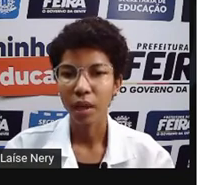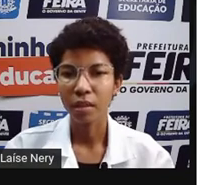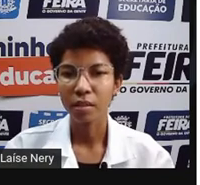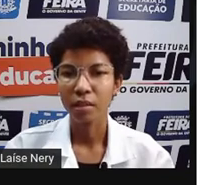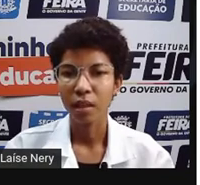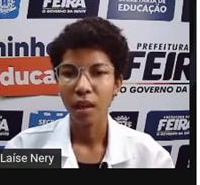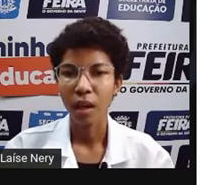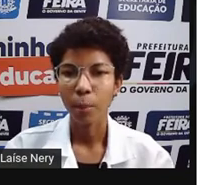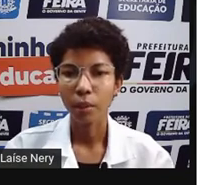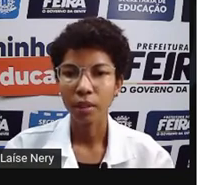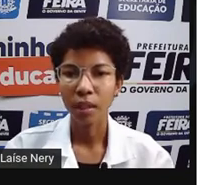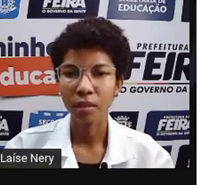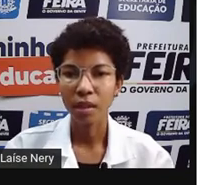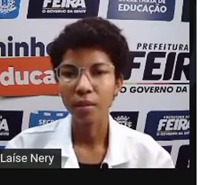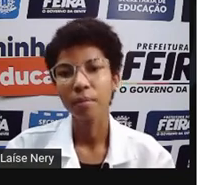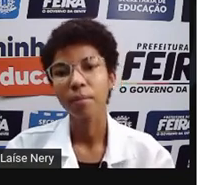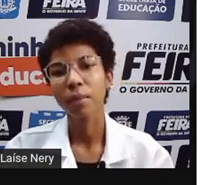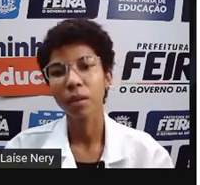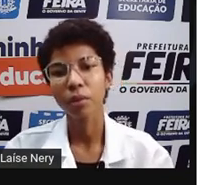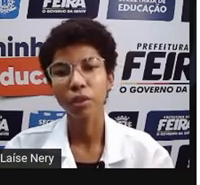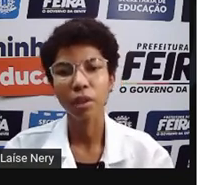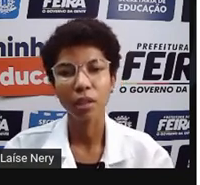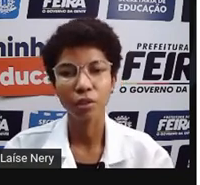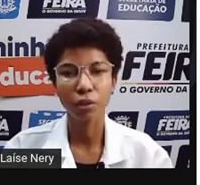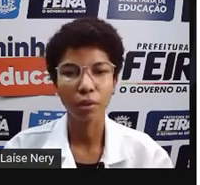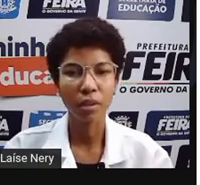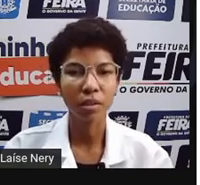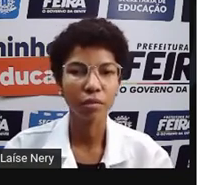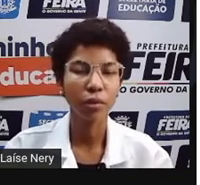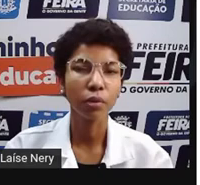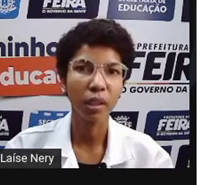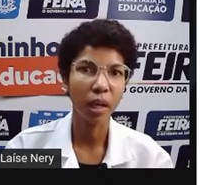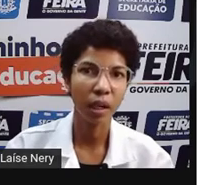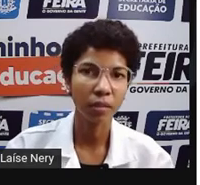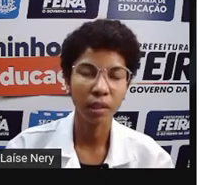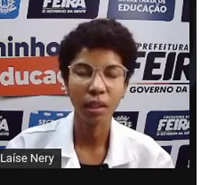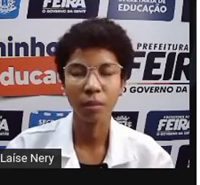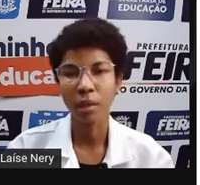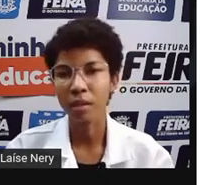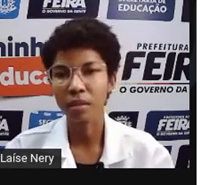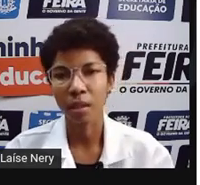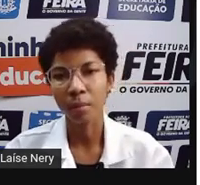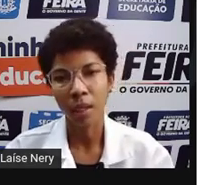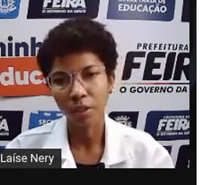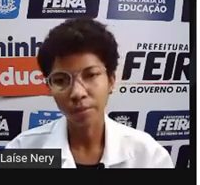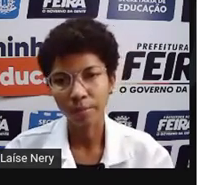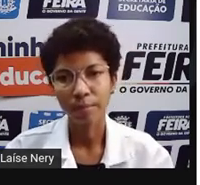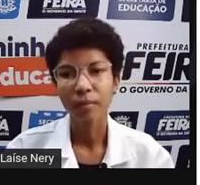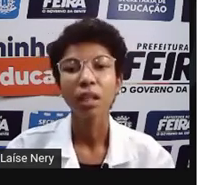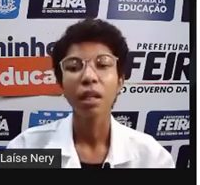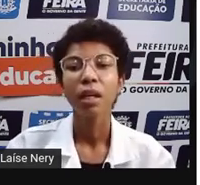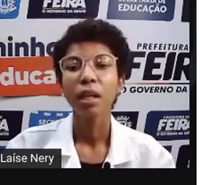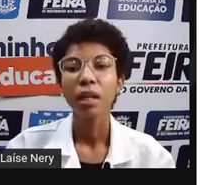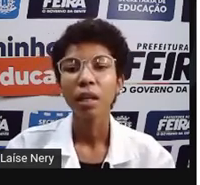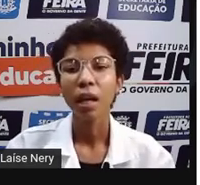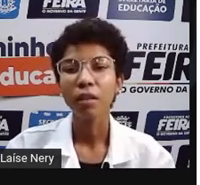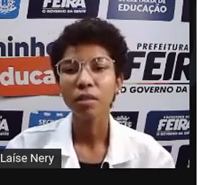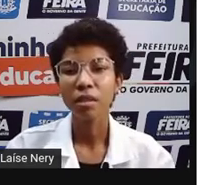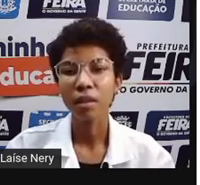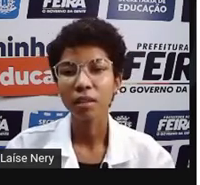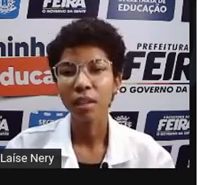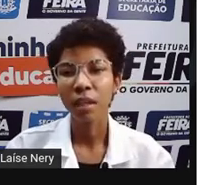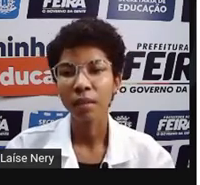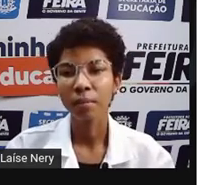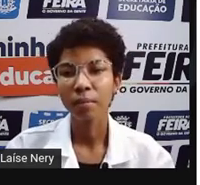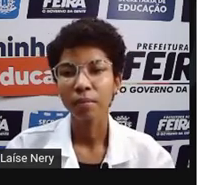você faz a potência pela quantidade de horas que ficou ligada naquele mês em média e aí